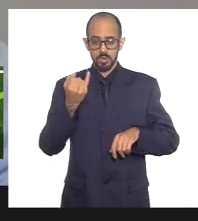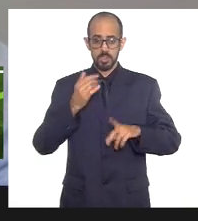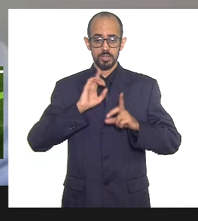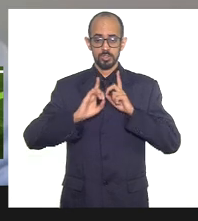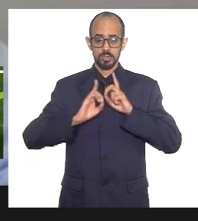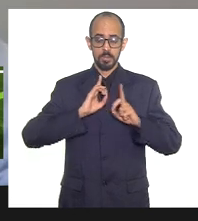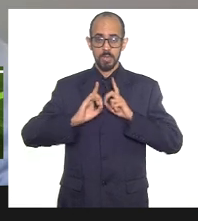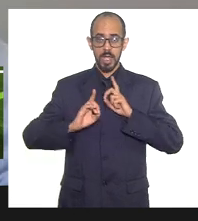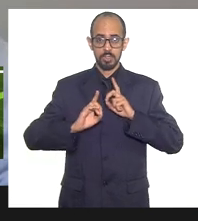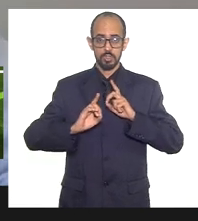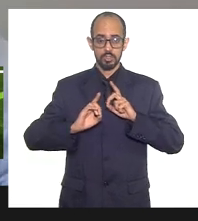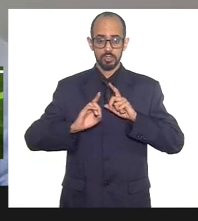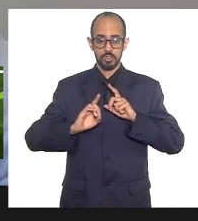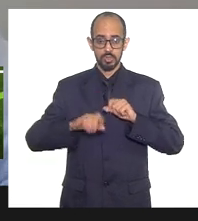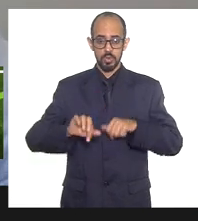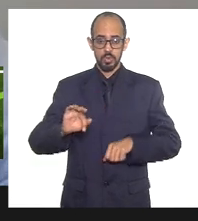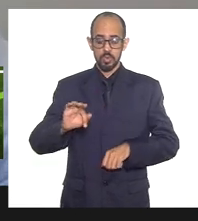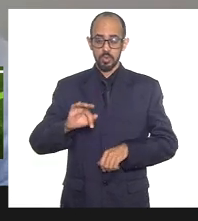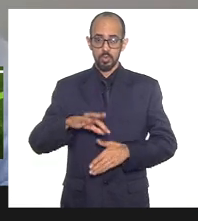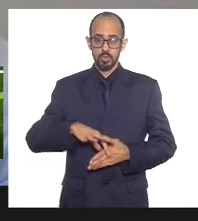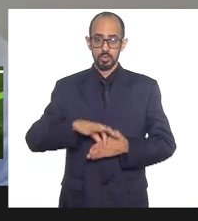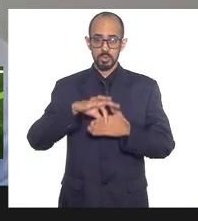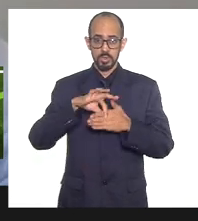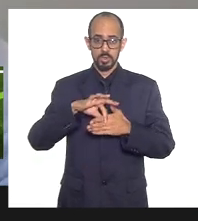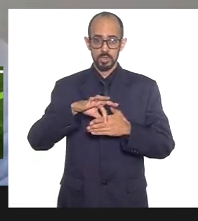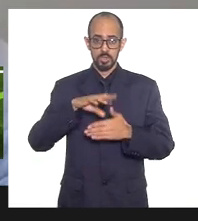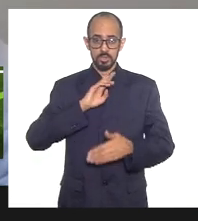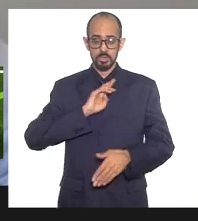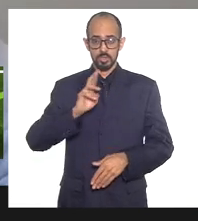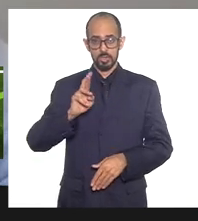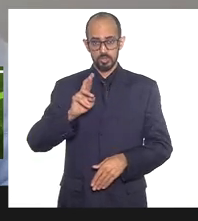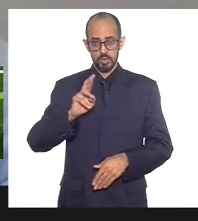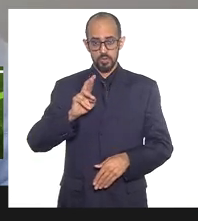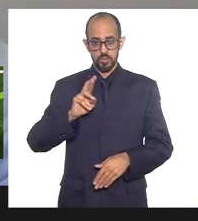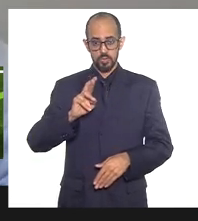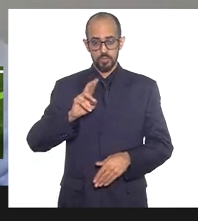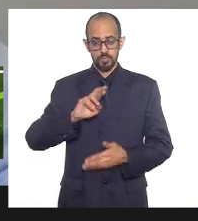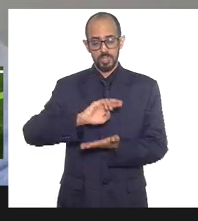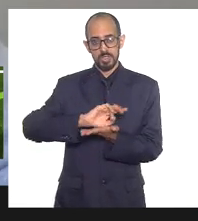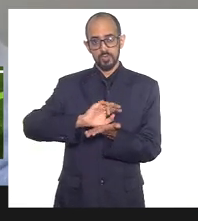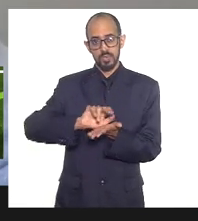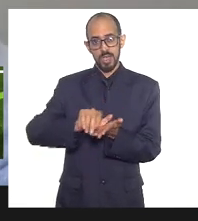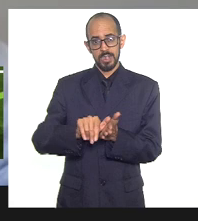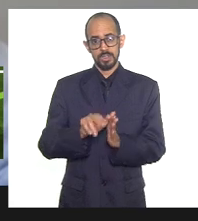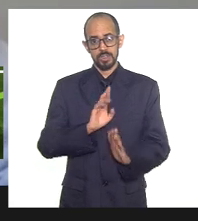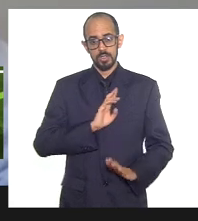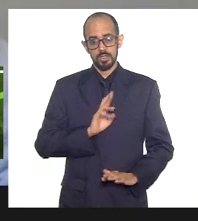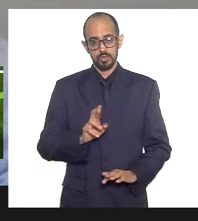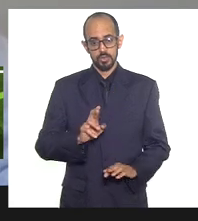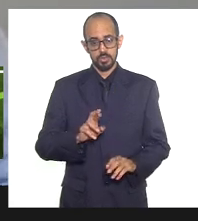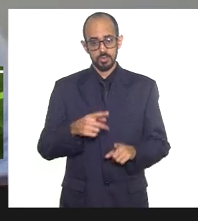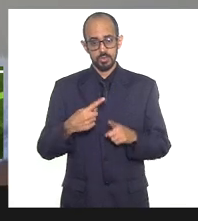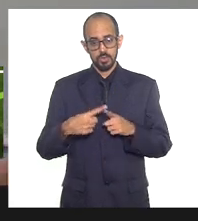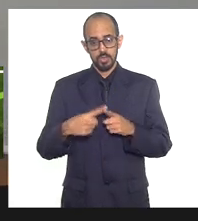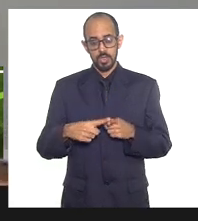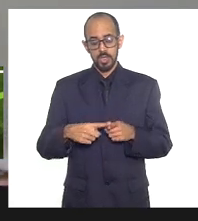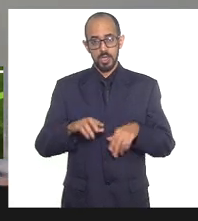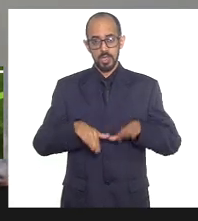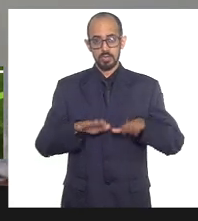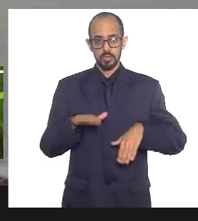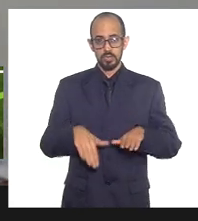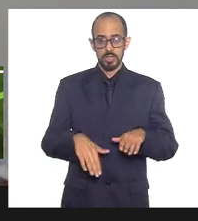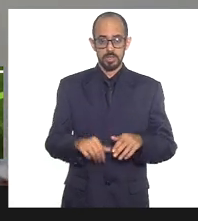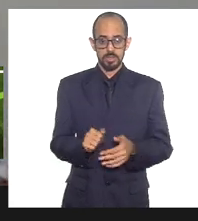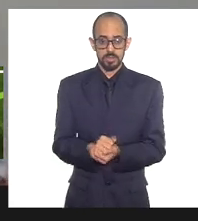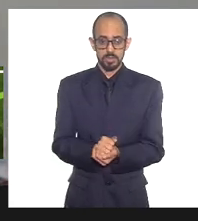com as lideranças religiosas das diferentes denominações, porque, assim, muitas vezes a gente